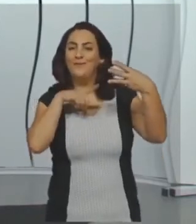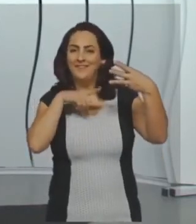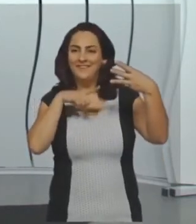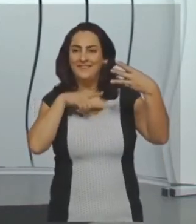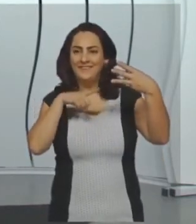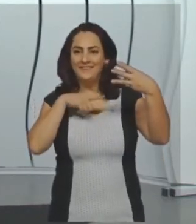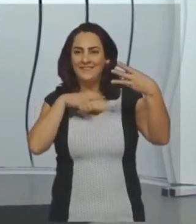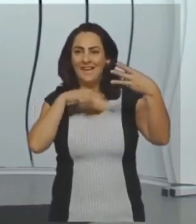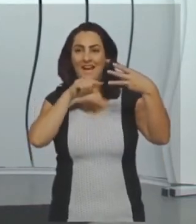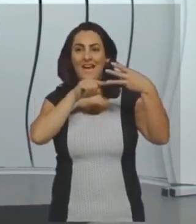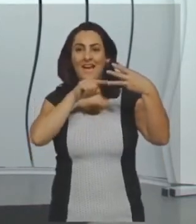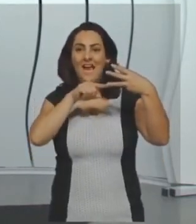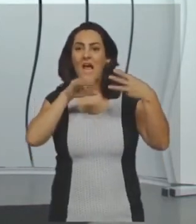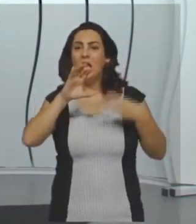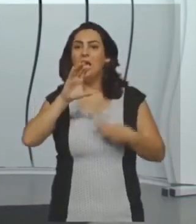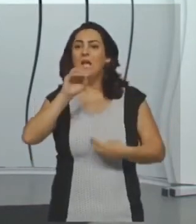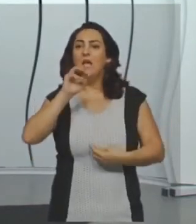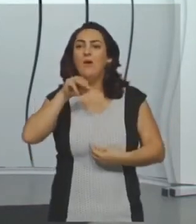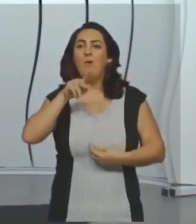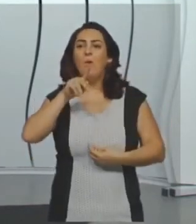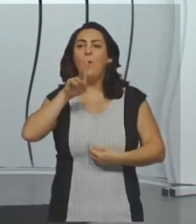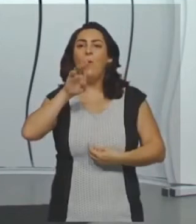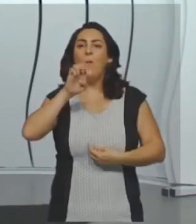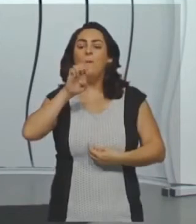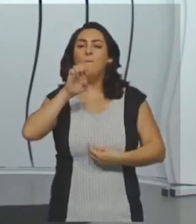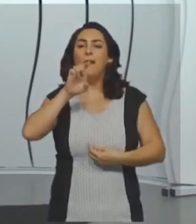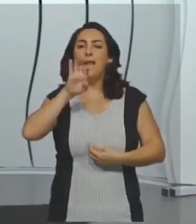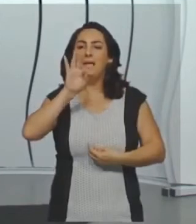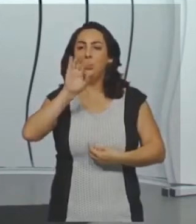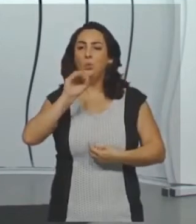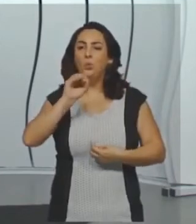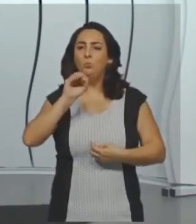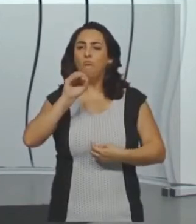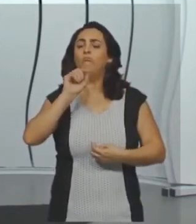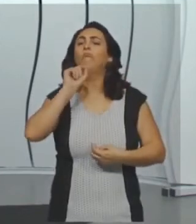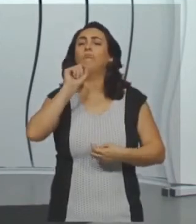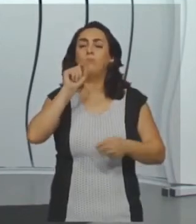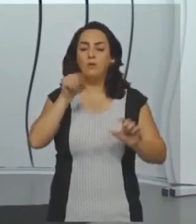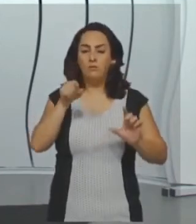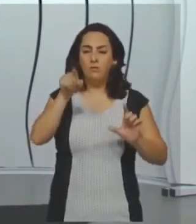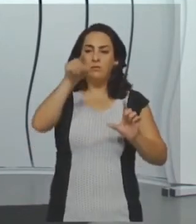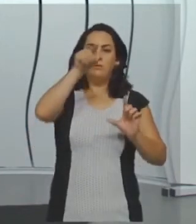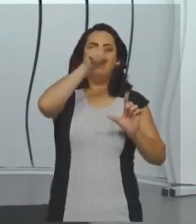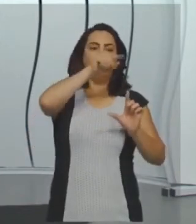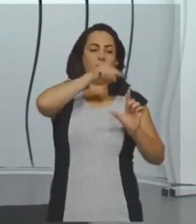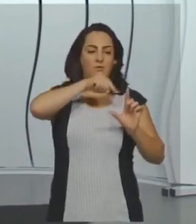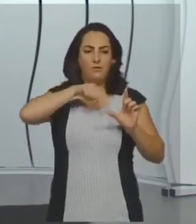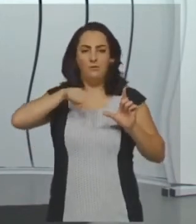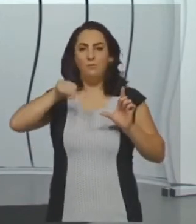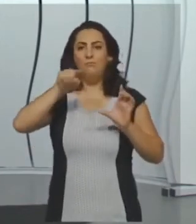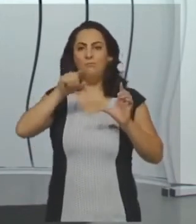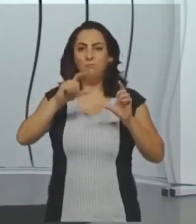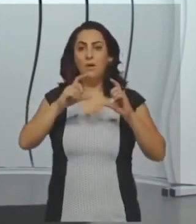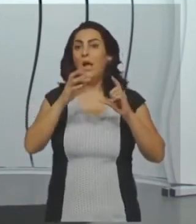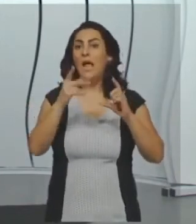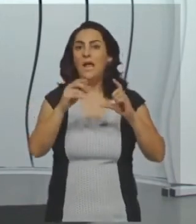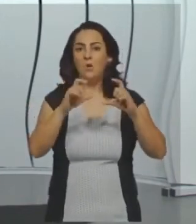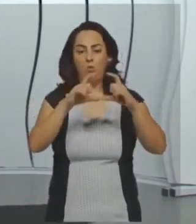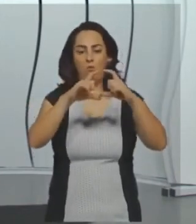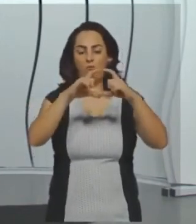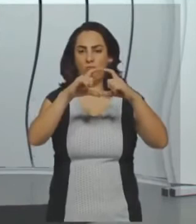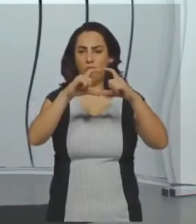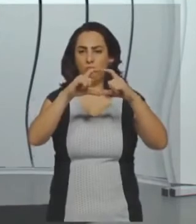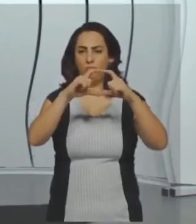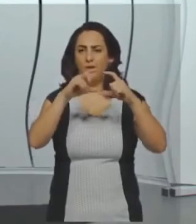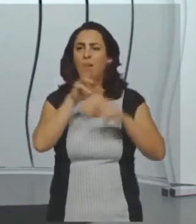180 graus. Outro ângulo também é o ângulo que a gente chama de completo, né, deu uma volta completa, ou